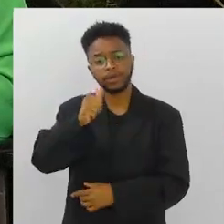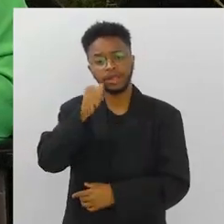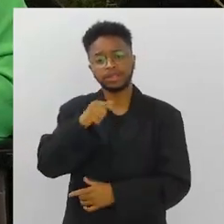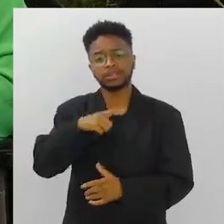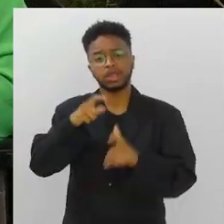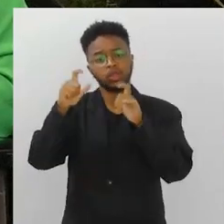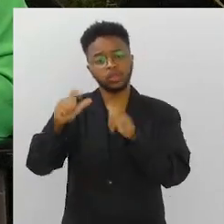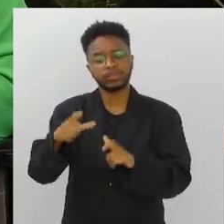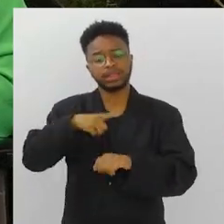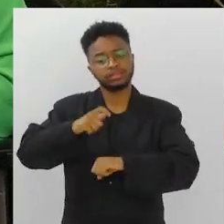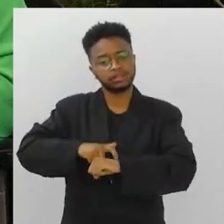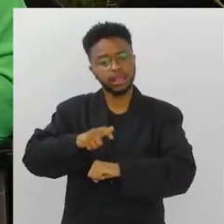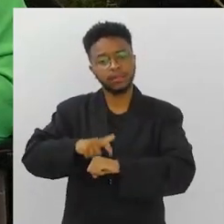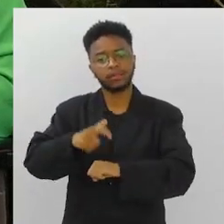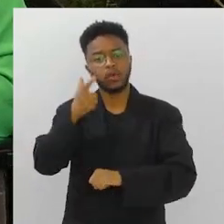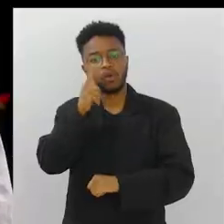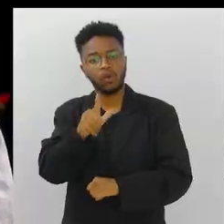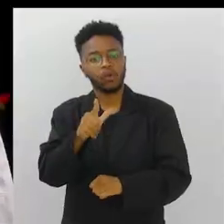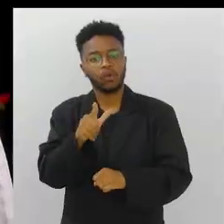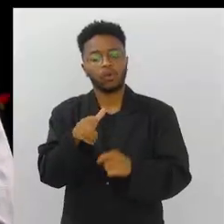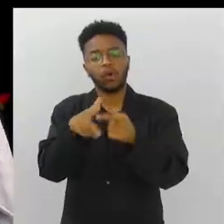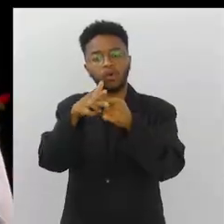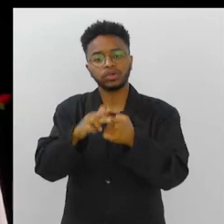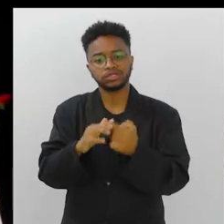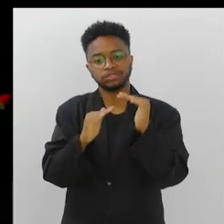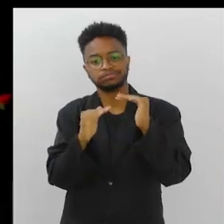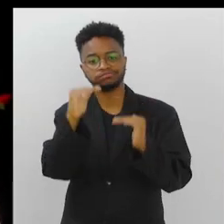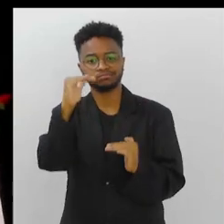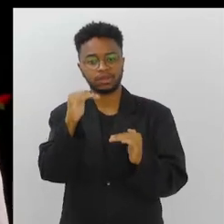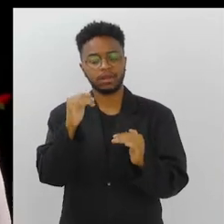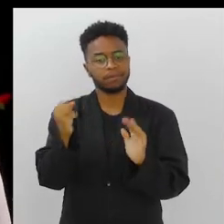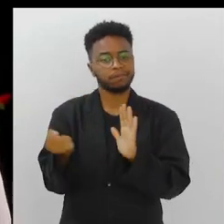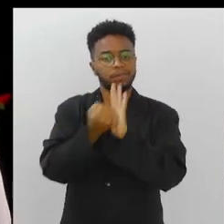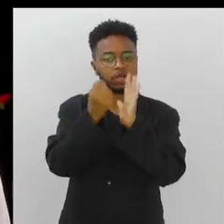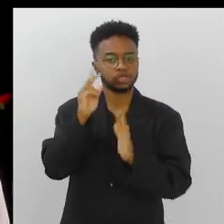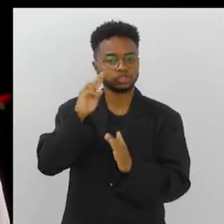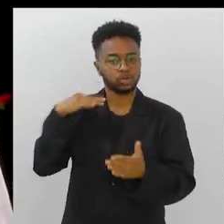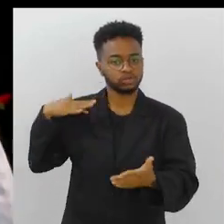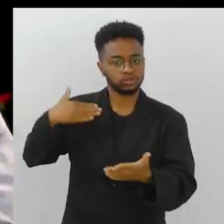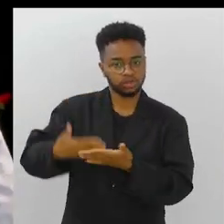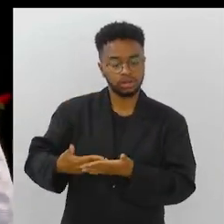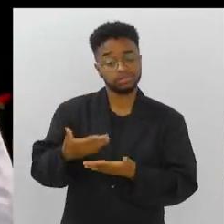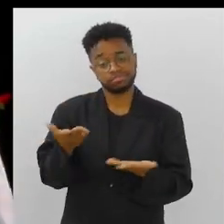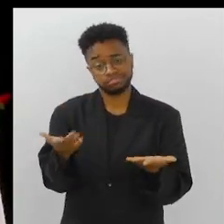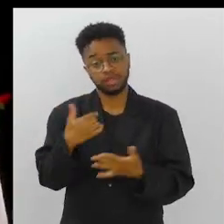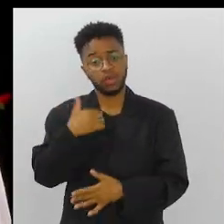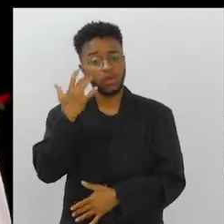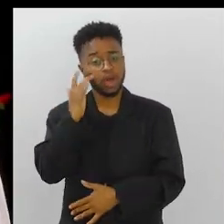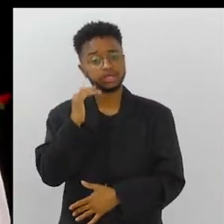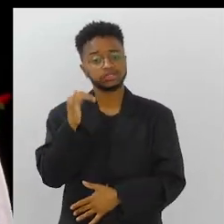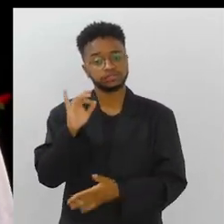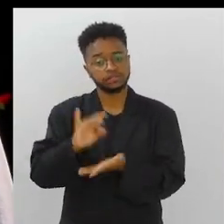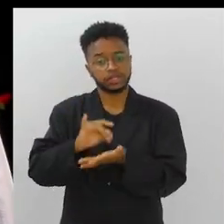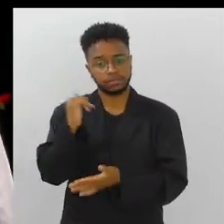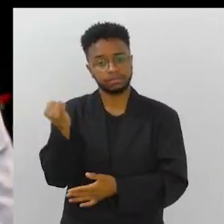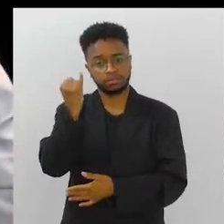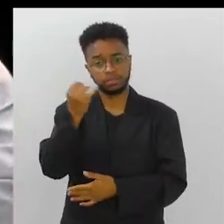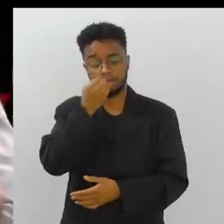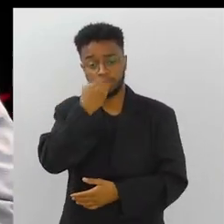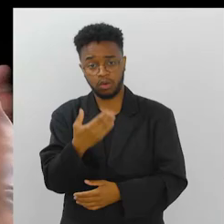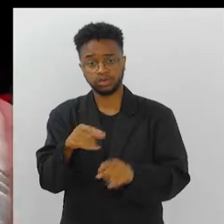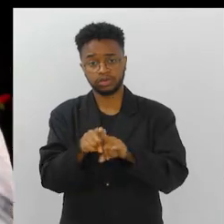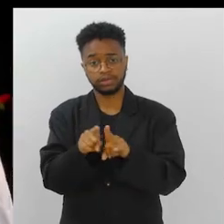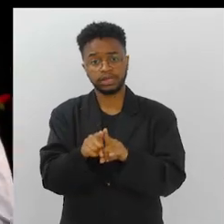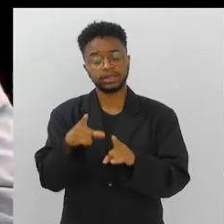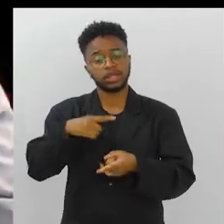mulher tenha mais espaço de tempo, corrigir desigualdades históricas. Eu acho que é extremamente benéfico. E